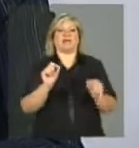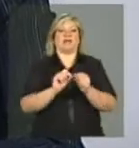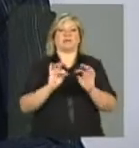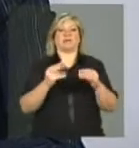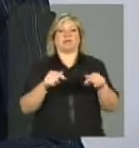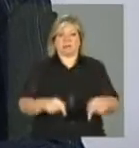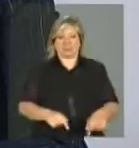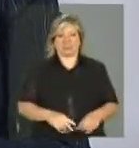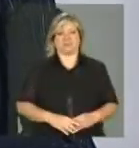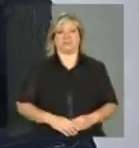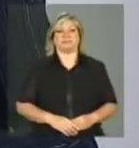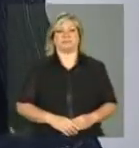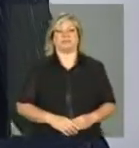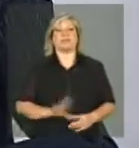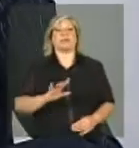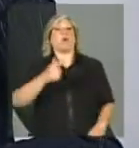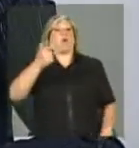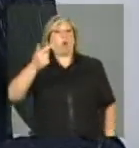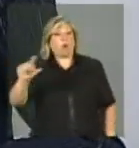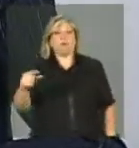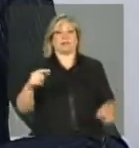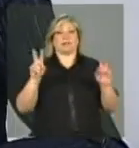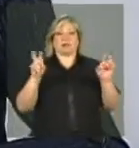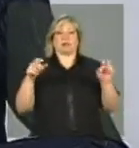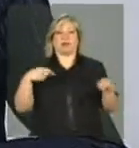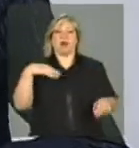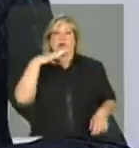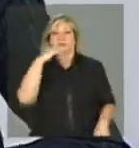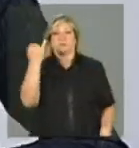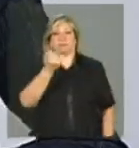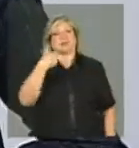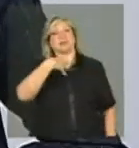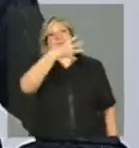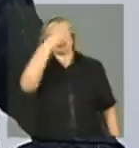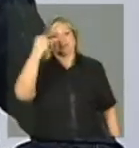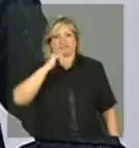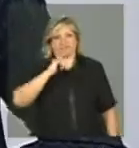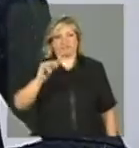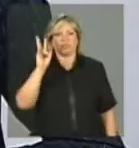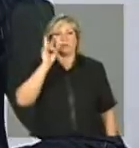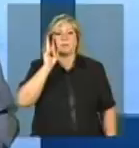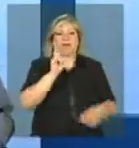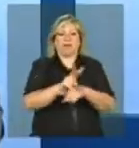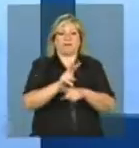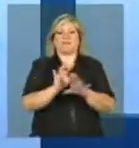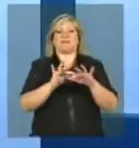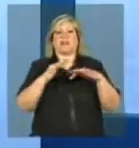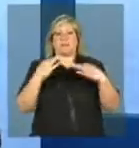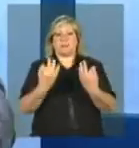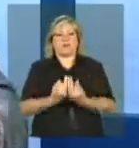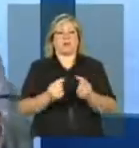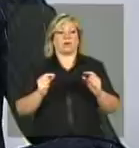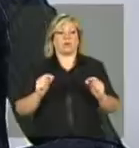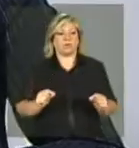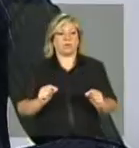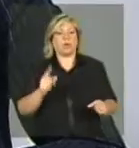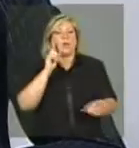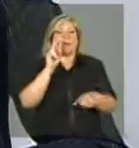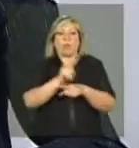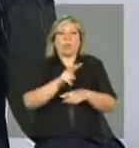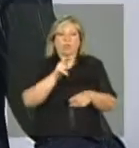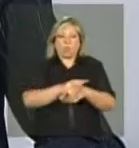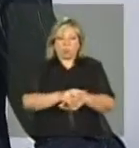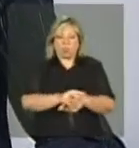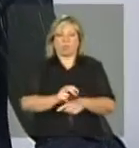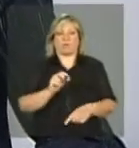isso. Uma outra questão que eu achei importante, que eu esqueci de colocar, quando eu falei de acompanhamento familiar, é que o acompanhamento familiar do